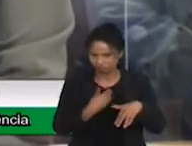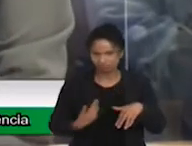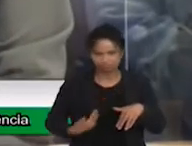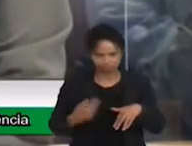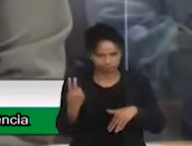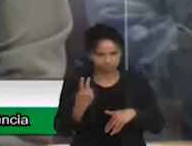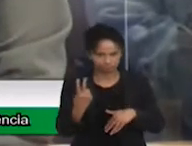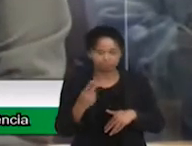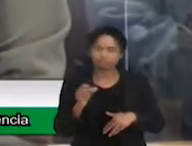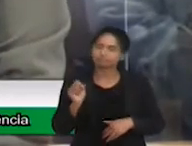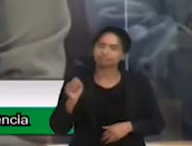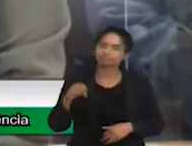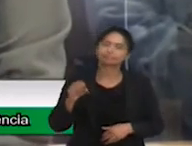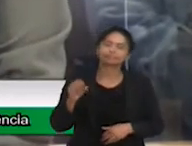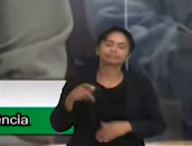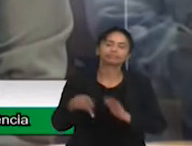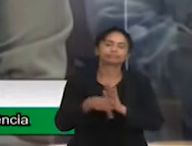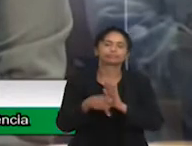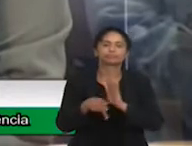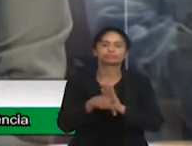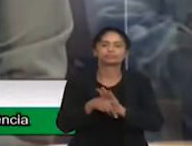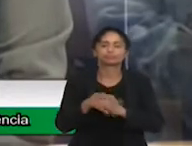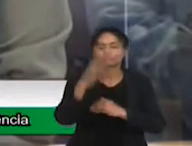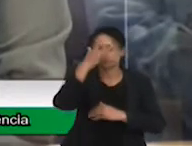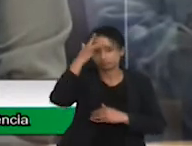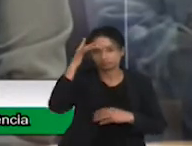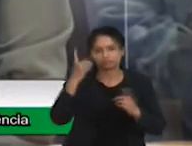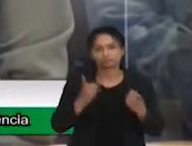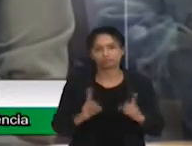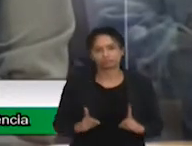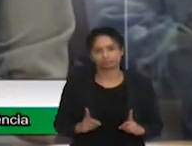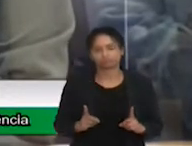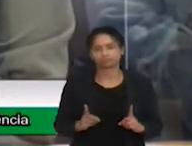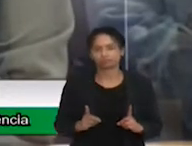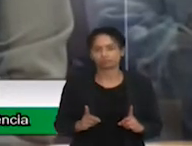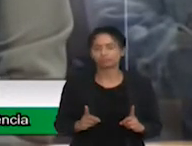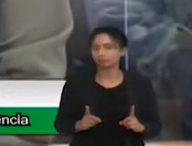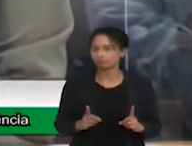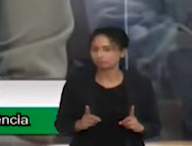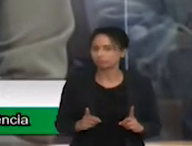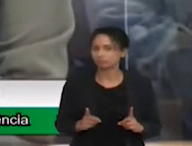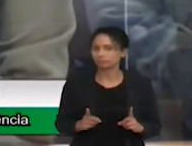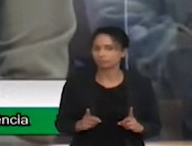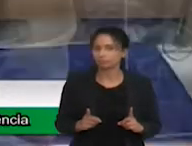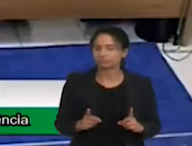relacionada à pessoa com deficiência no seu mandato. Gente,